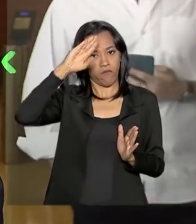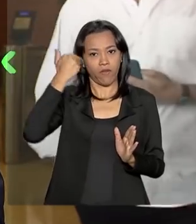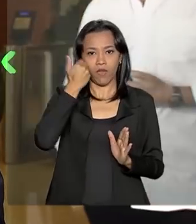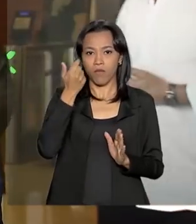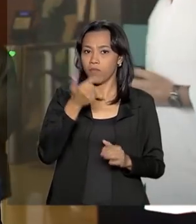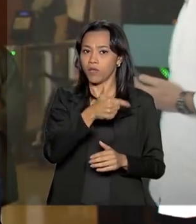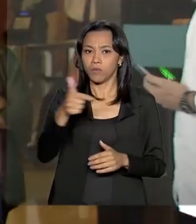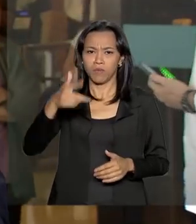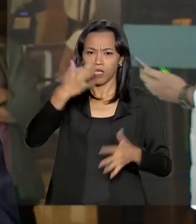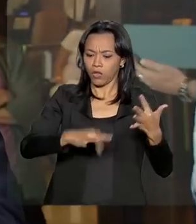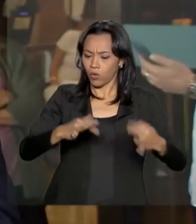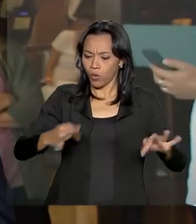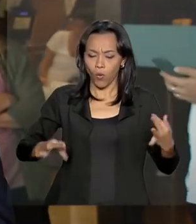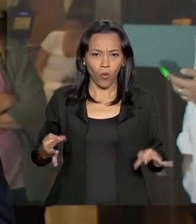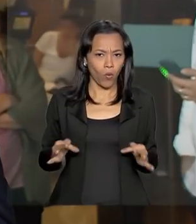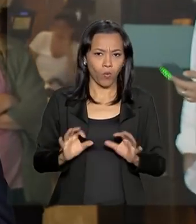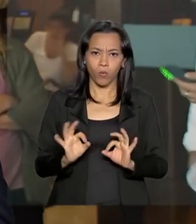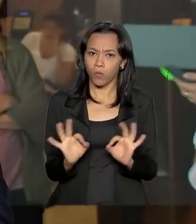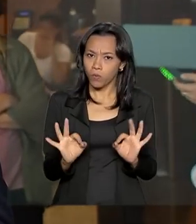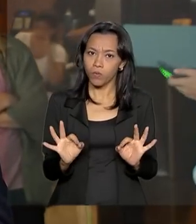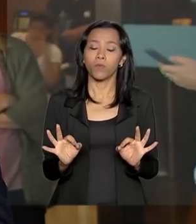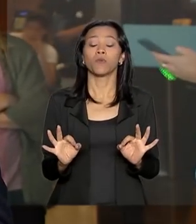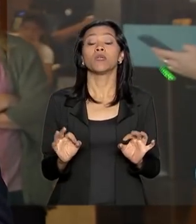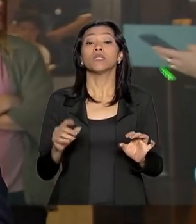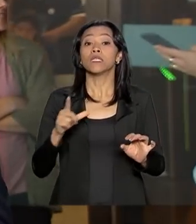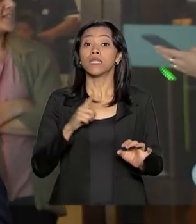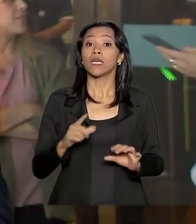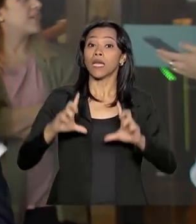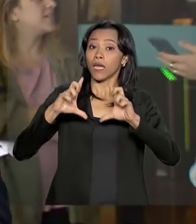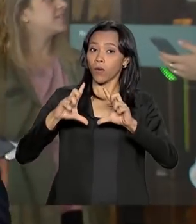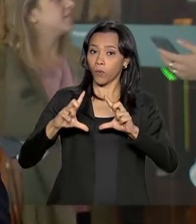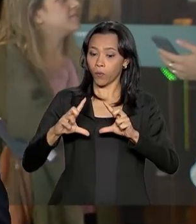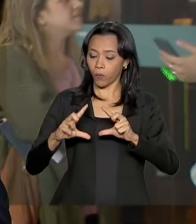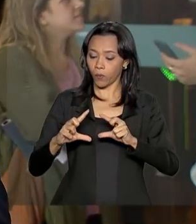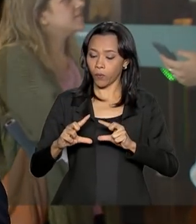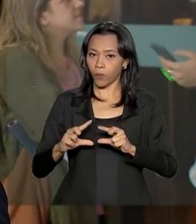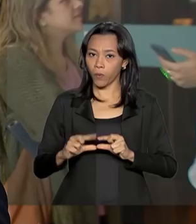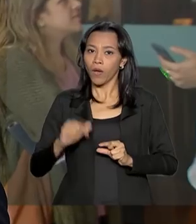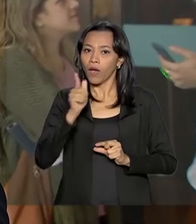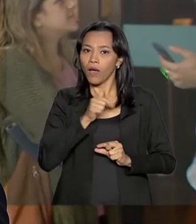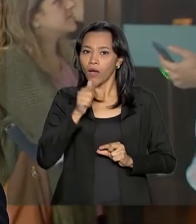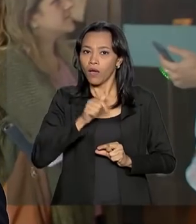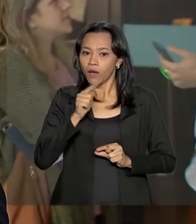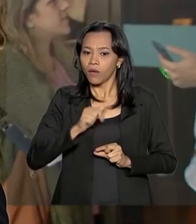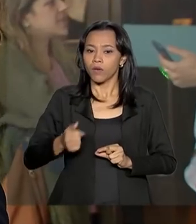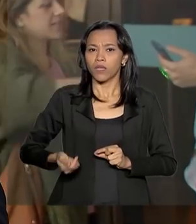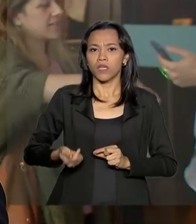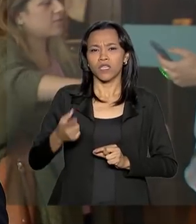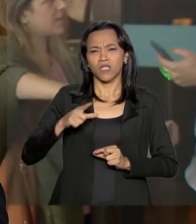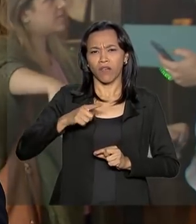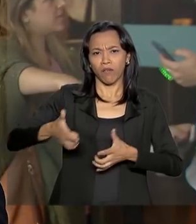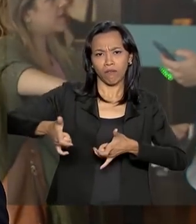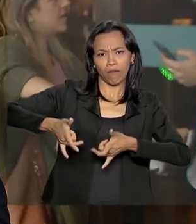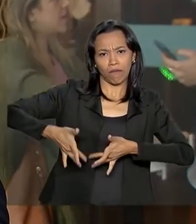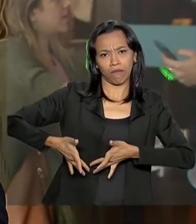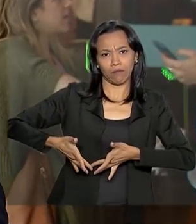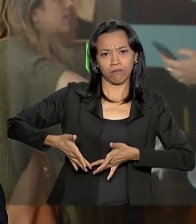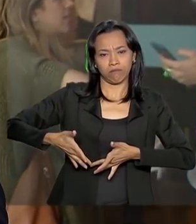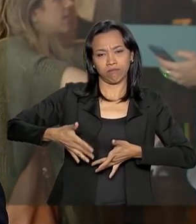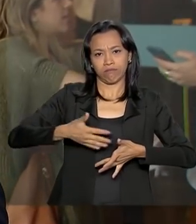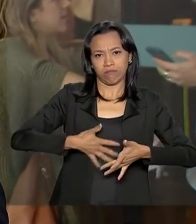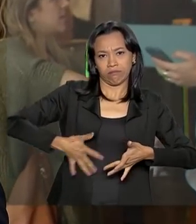sem dor e também com redução dos líquidos que haviam se acumulado no intestino,